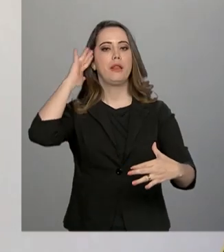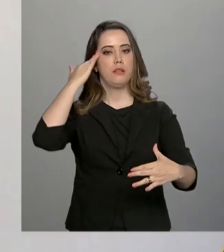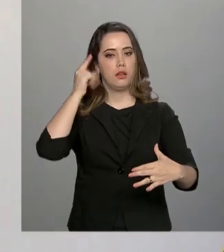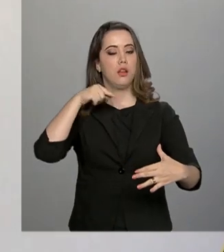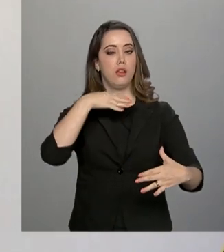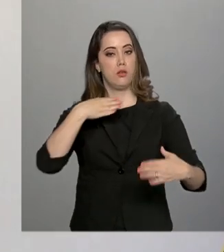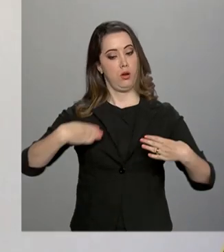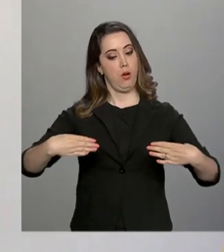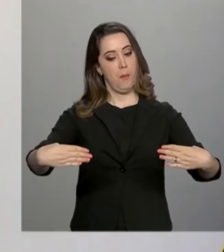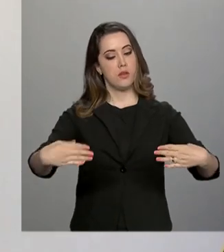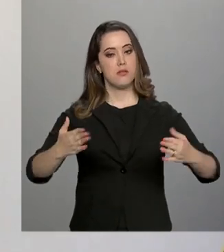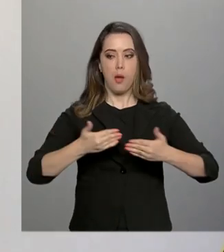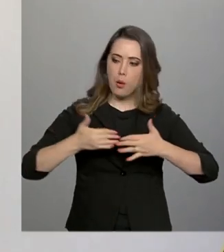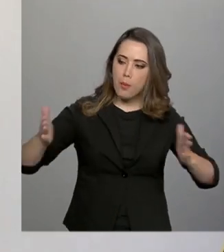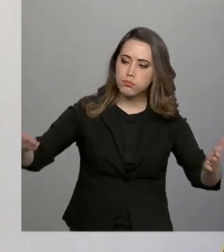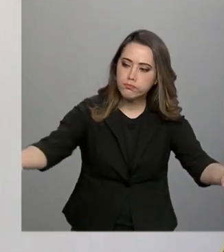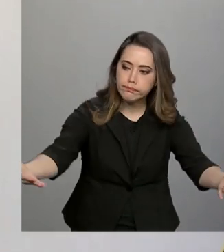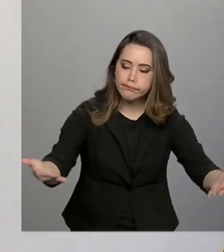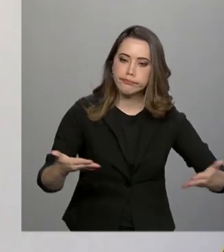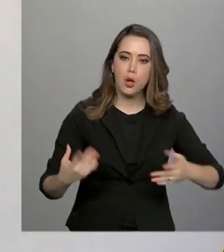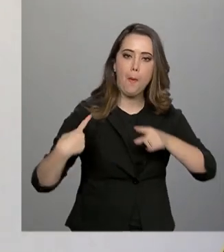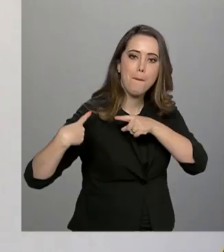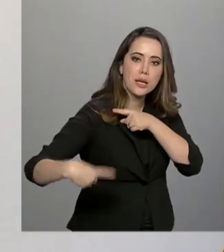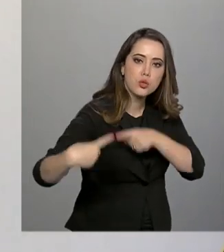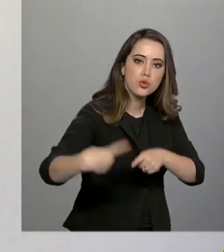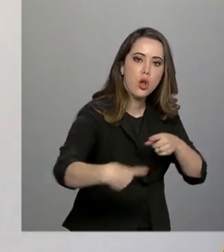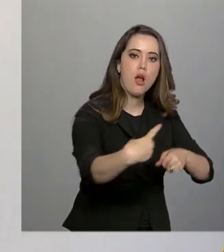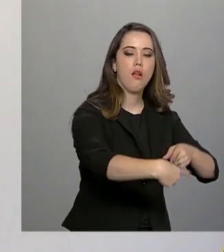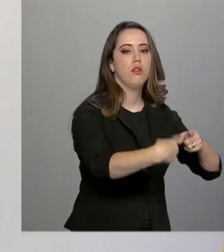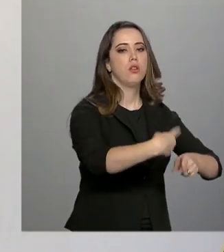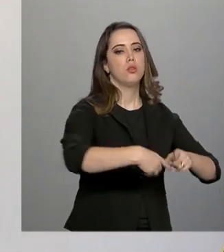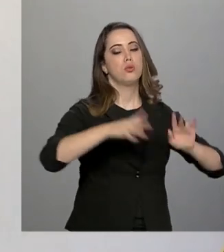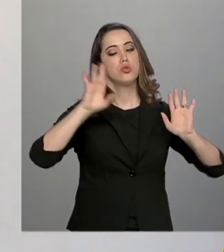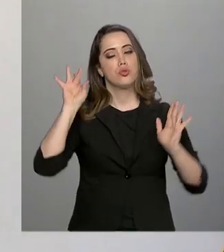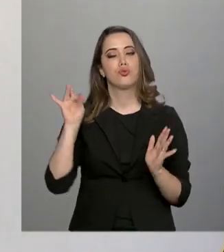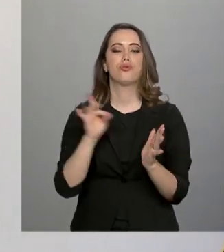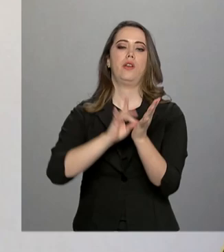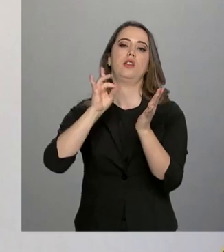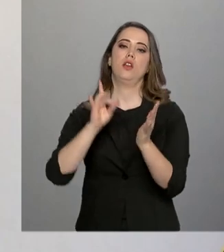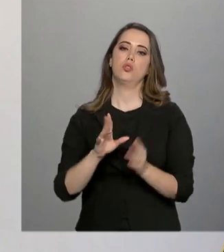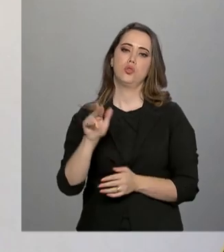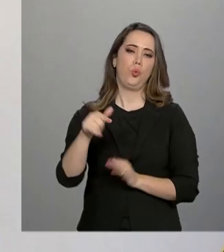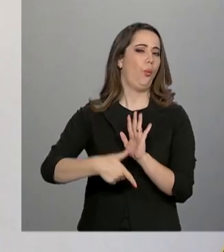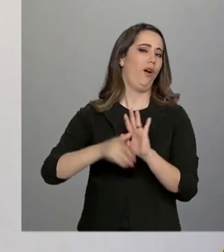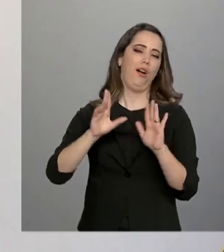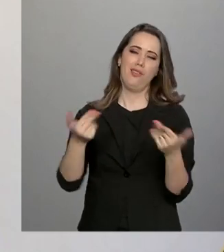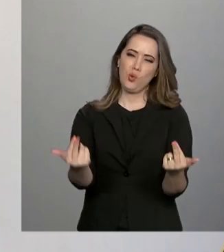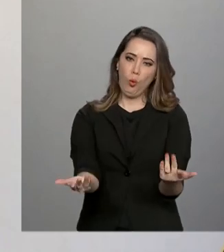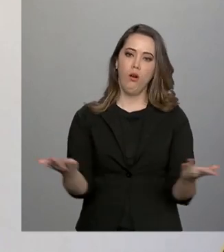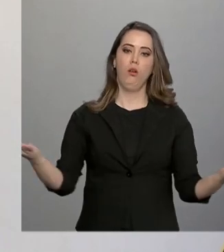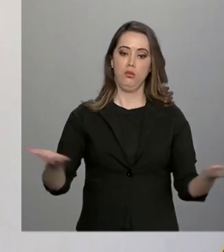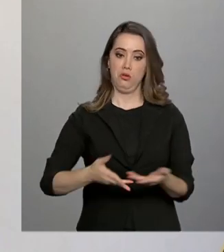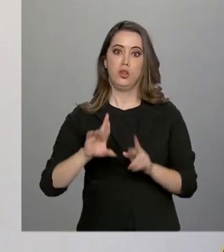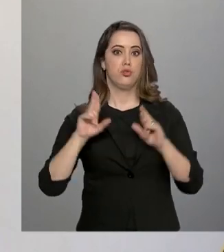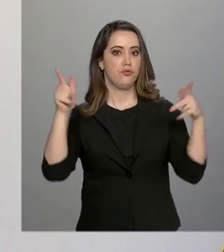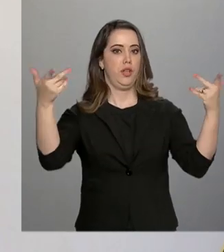que o ministério abriu as portas para o diálogo e abriu mesmo, de uma maneira como nunca se abriu. Então,